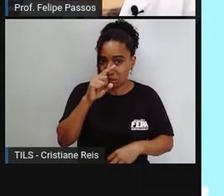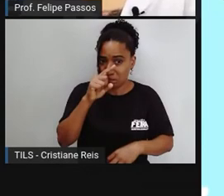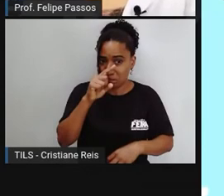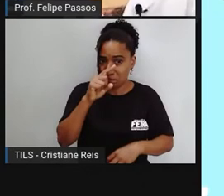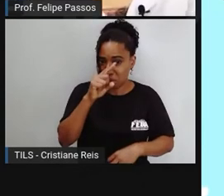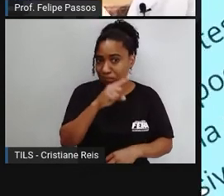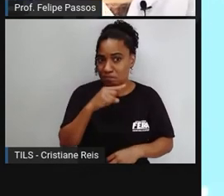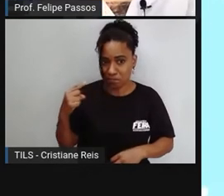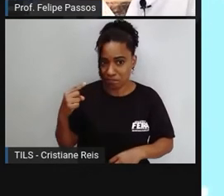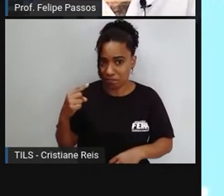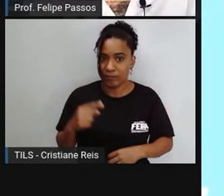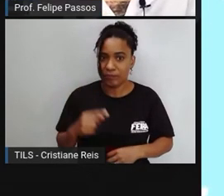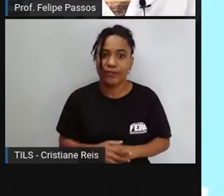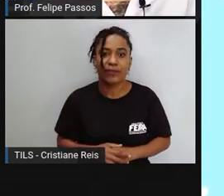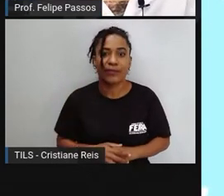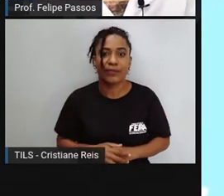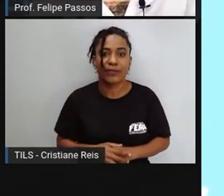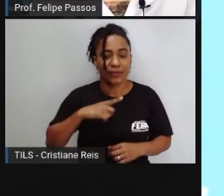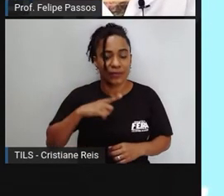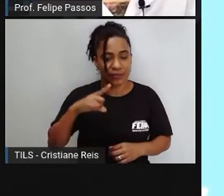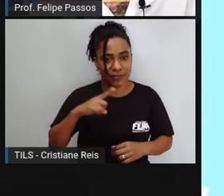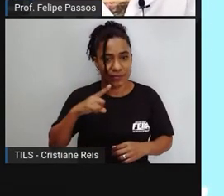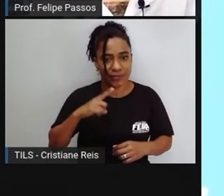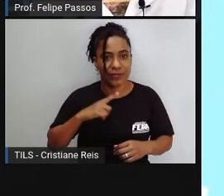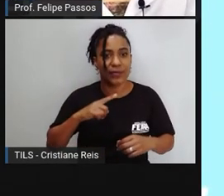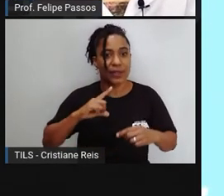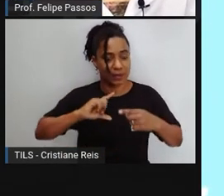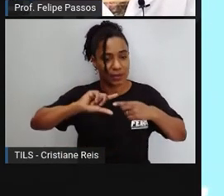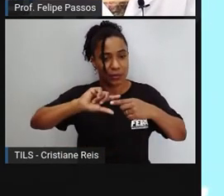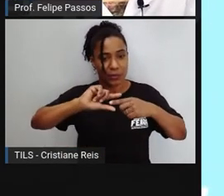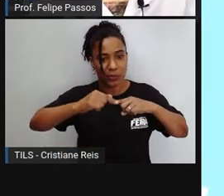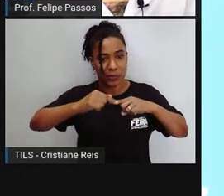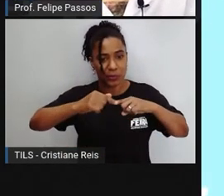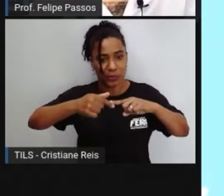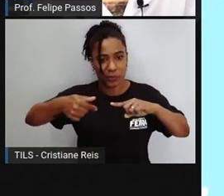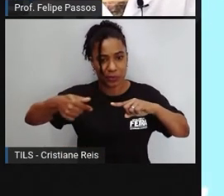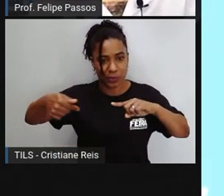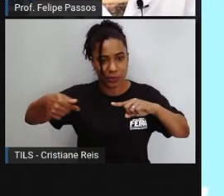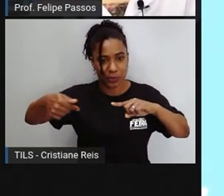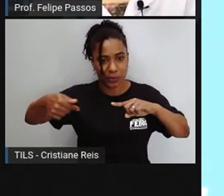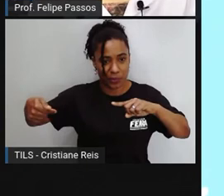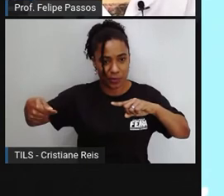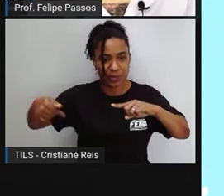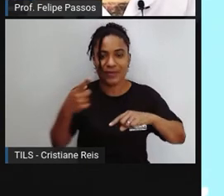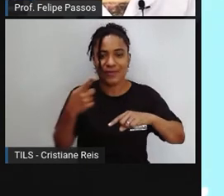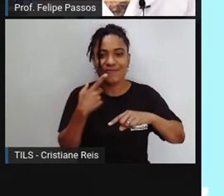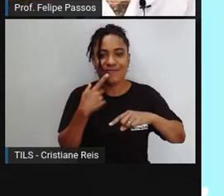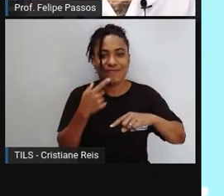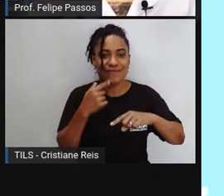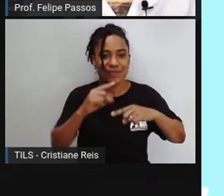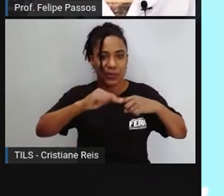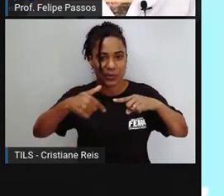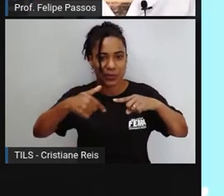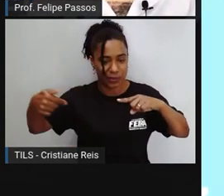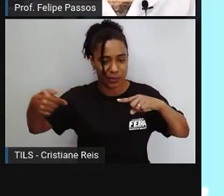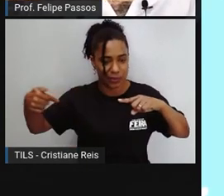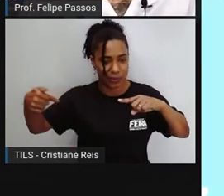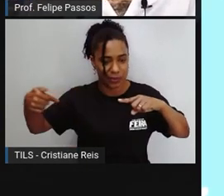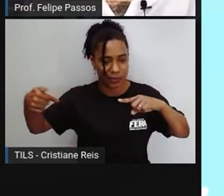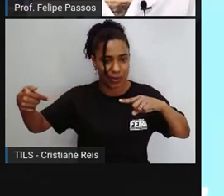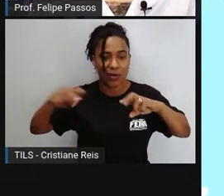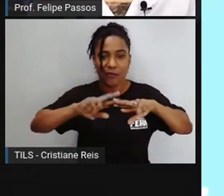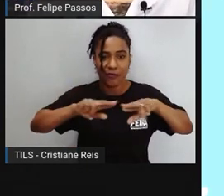A coral também, são várias cobras do gênero coral, do gênero Micrurus, são consideradas corais.